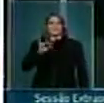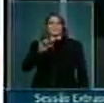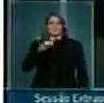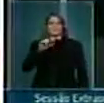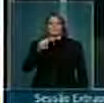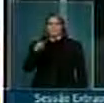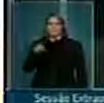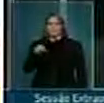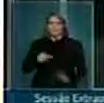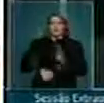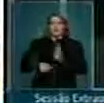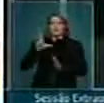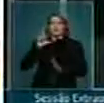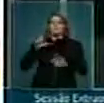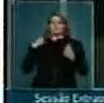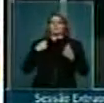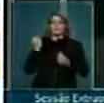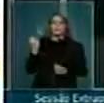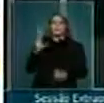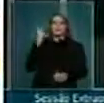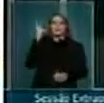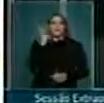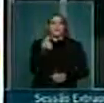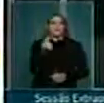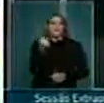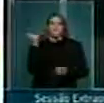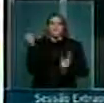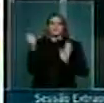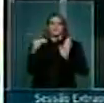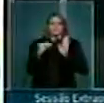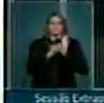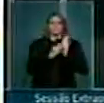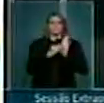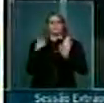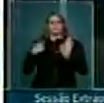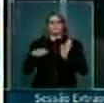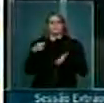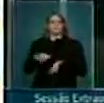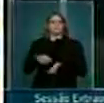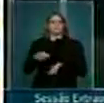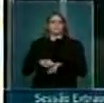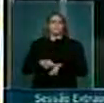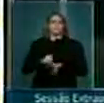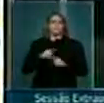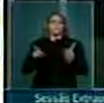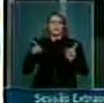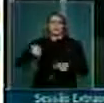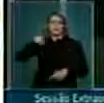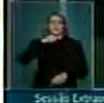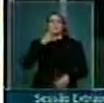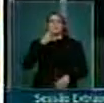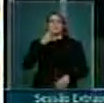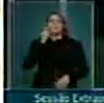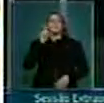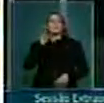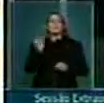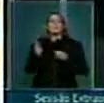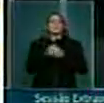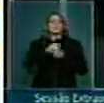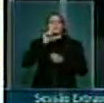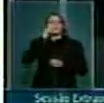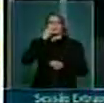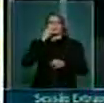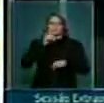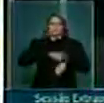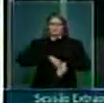colocar um preço provisório, estimativa e o que se fala em sigilo é apenas no momento da